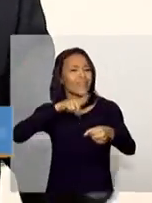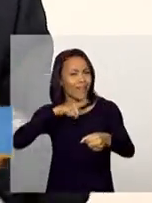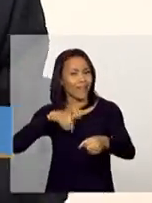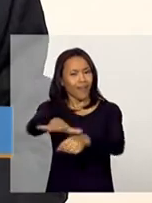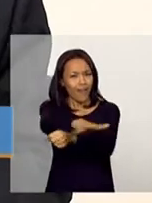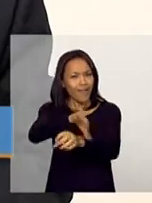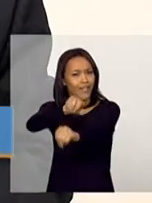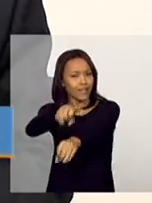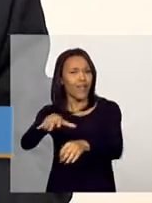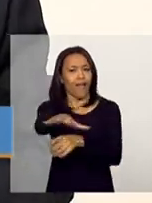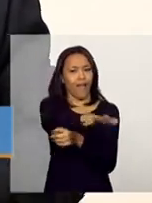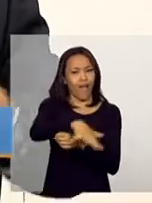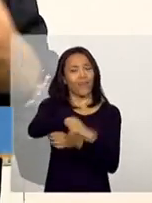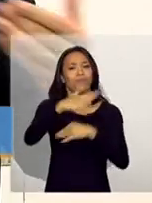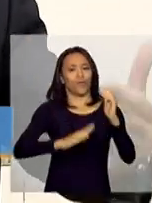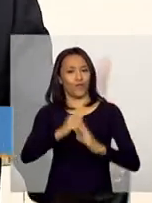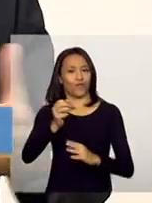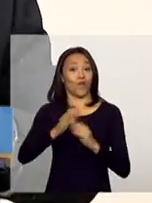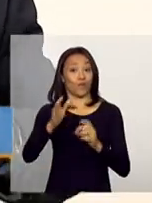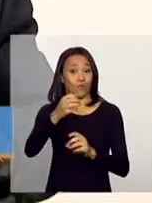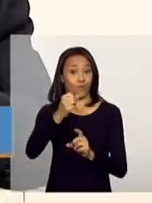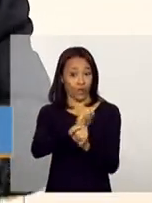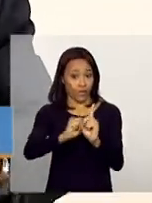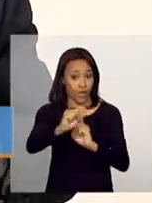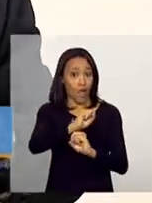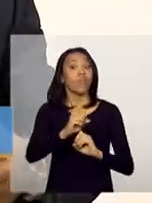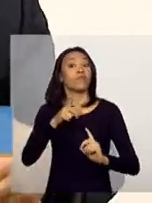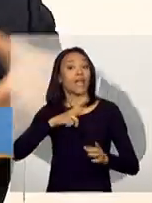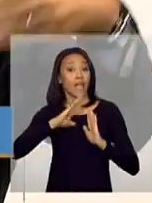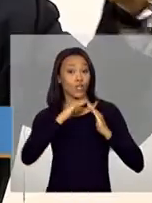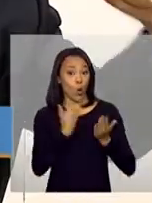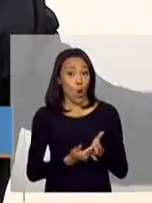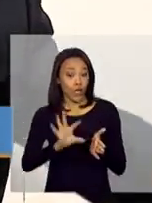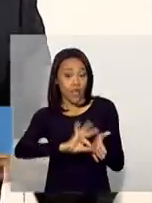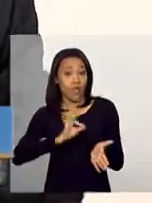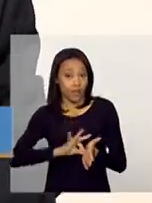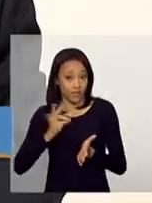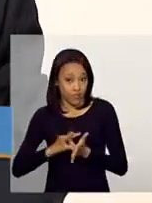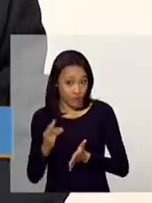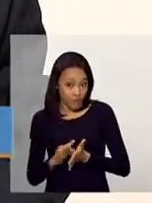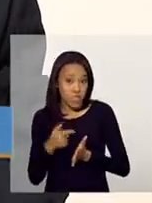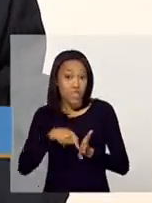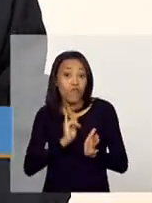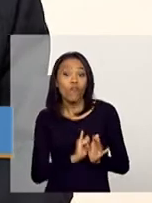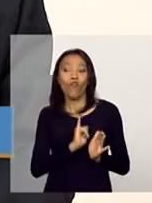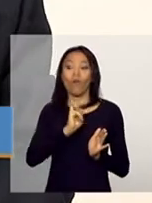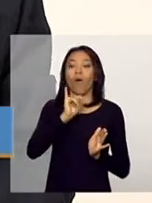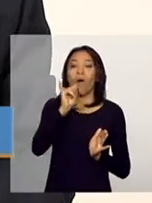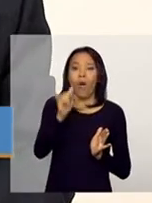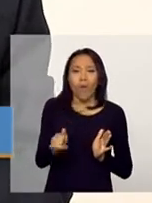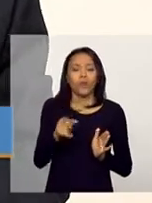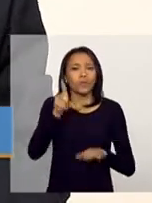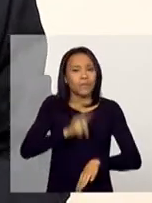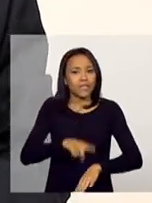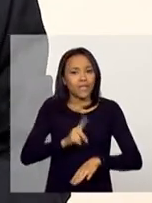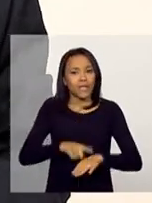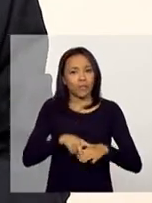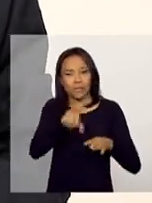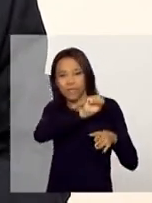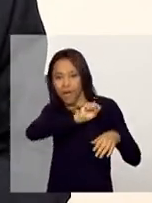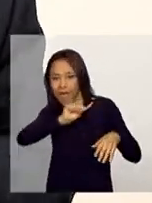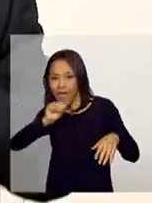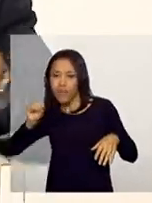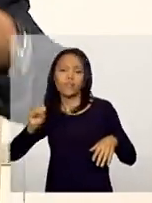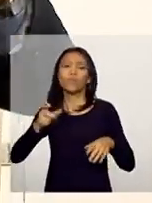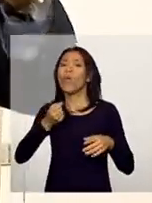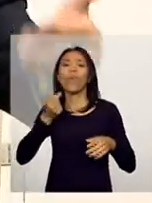educação, a área da assistência, a escola que registra a frequência escolar, lá informa, dentro dos períodos bimestrais, o